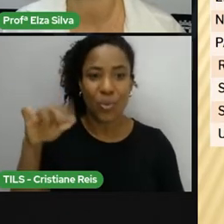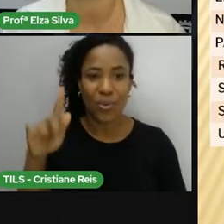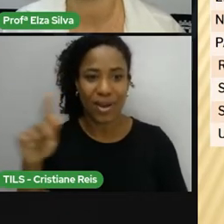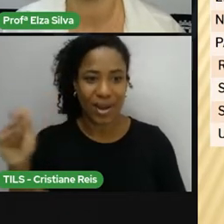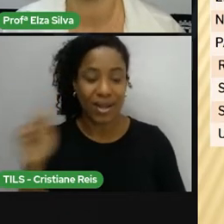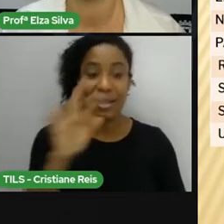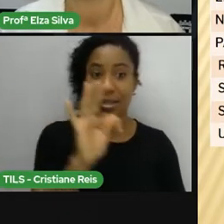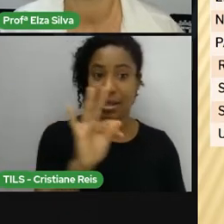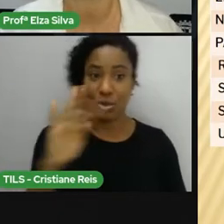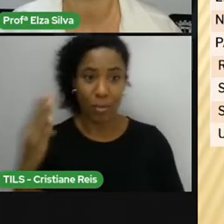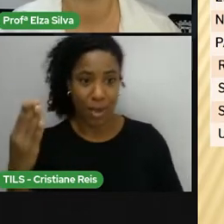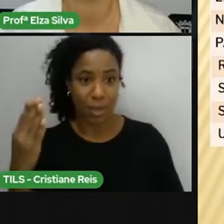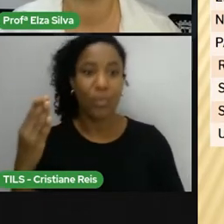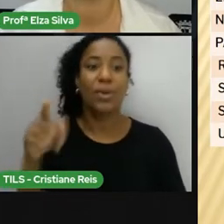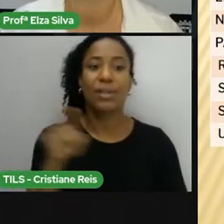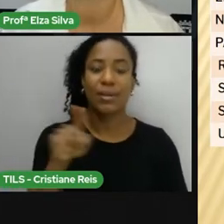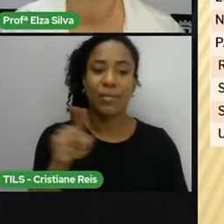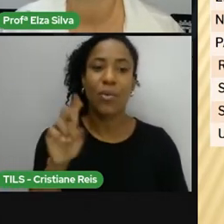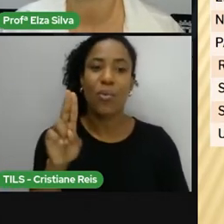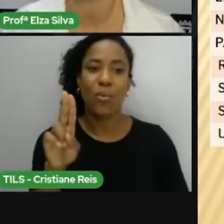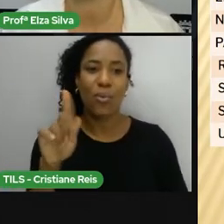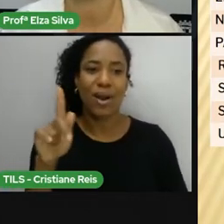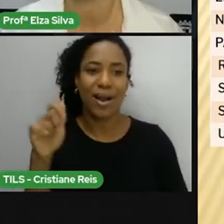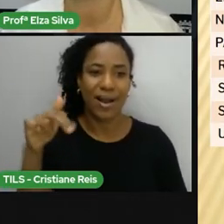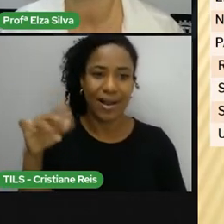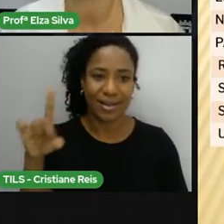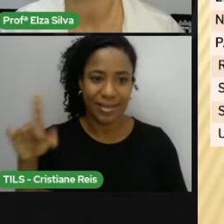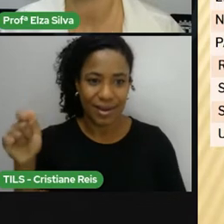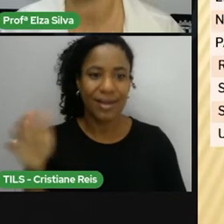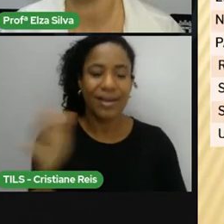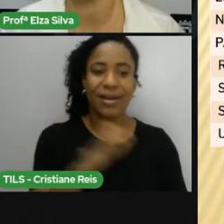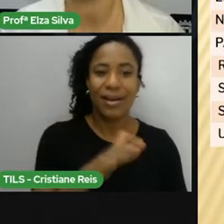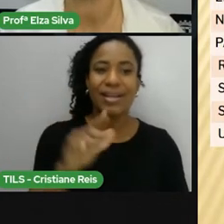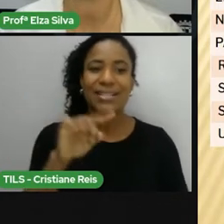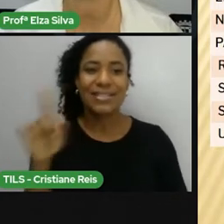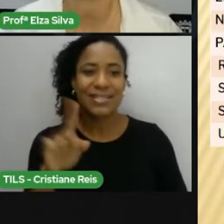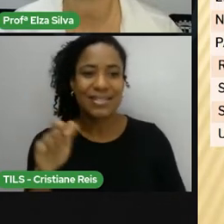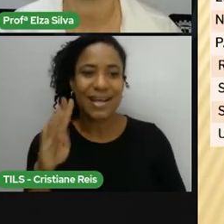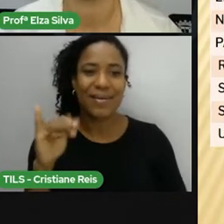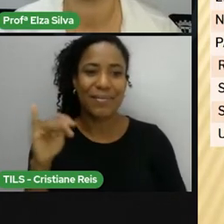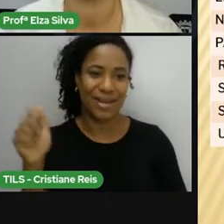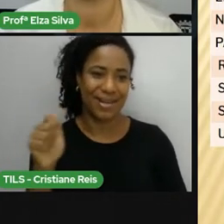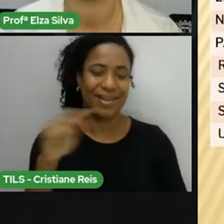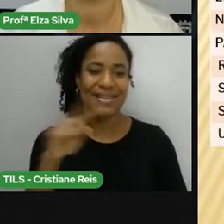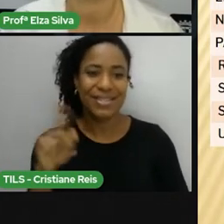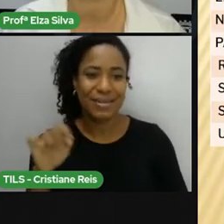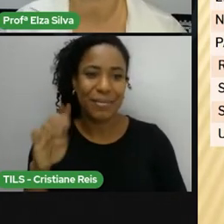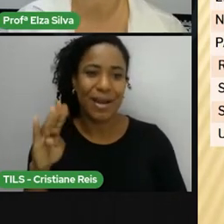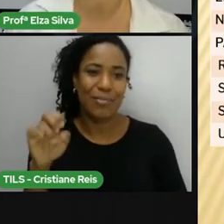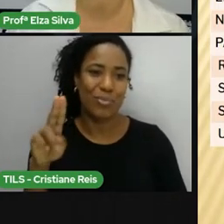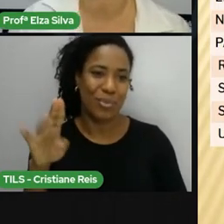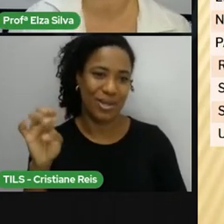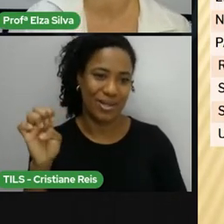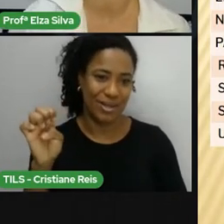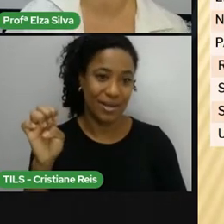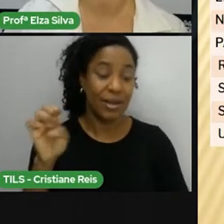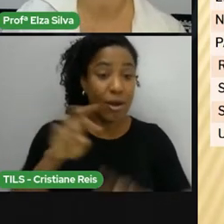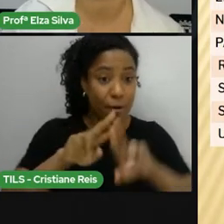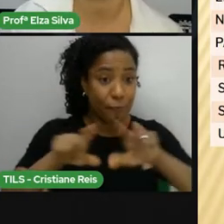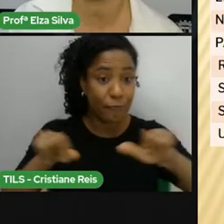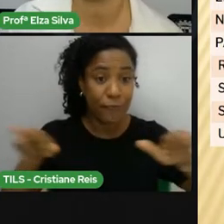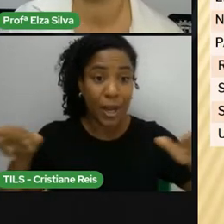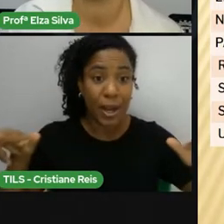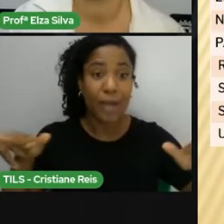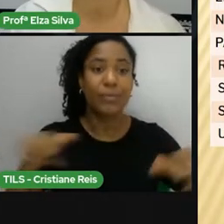Tuvalu Uganda Vanuatu Zâmbia e Zimbabu Então esses são os